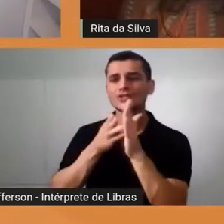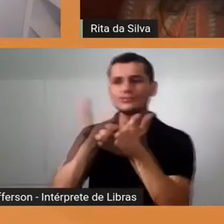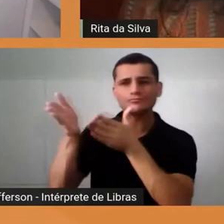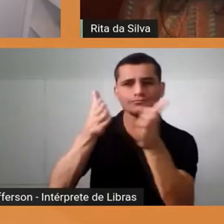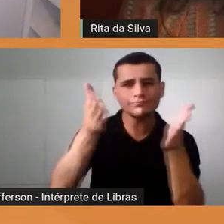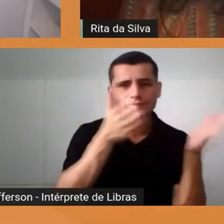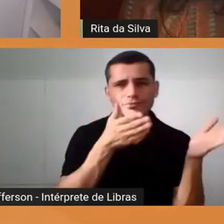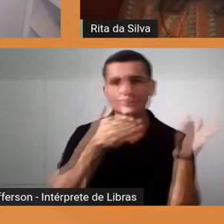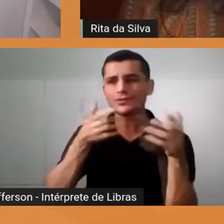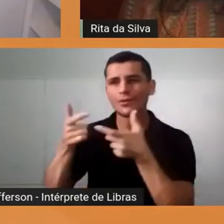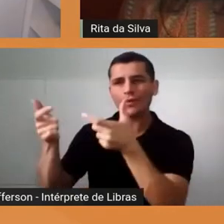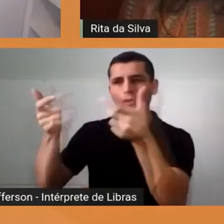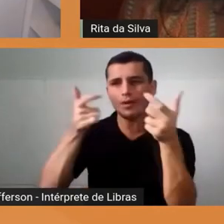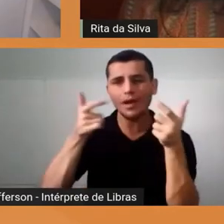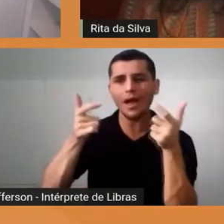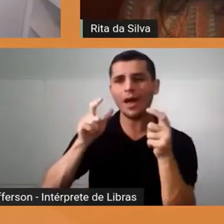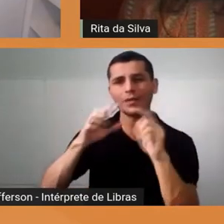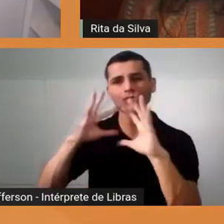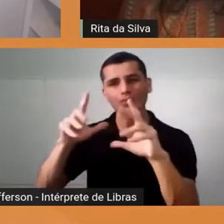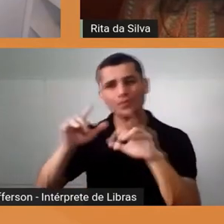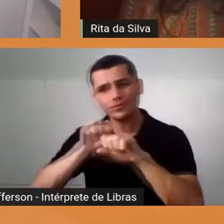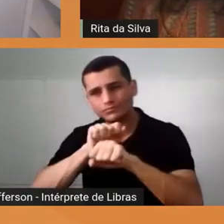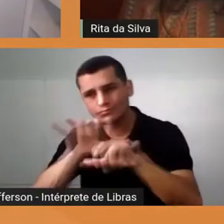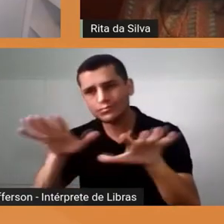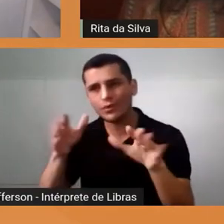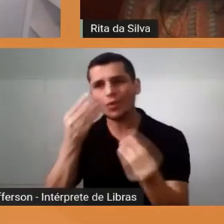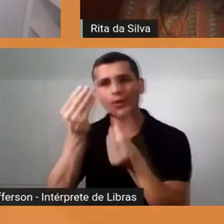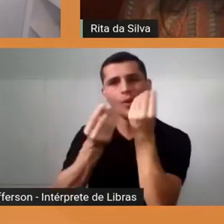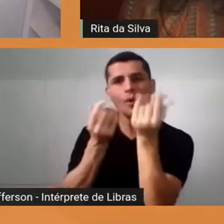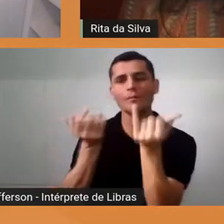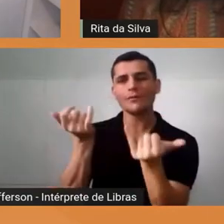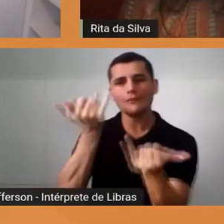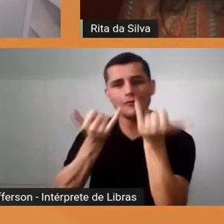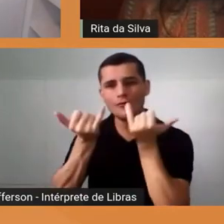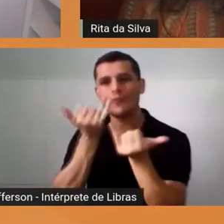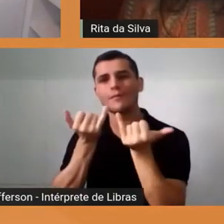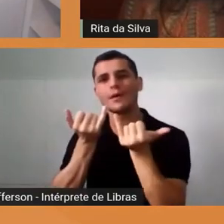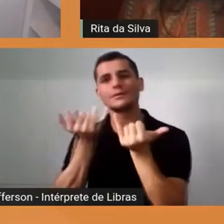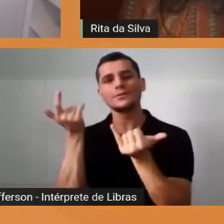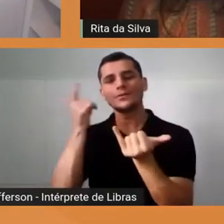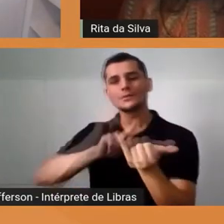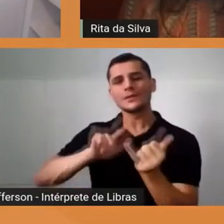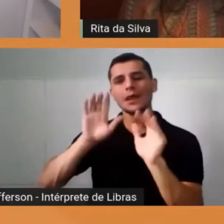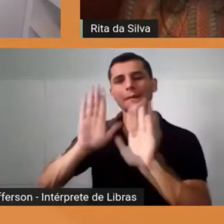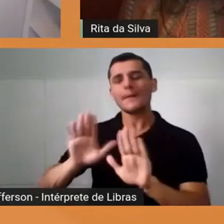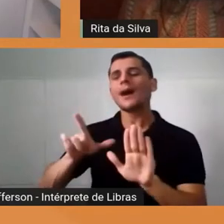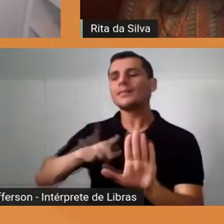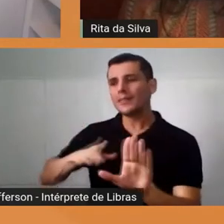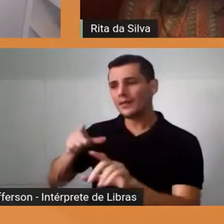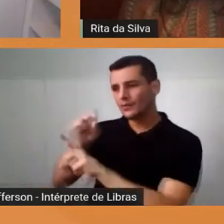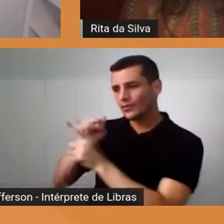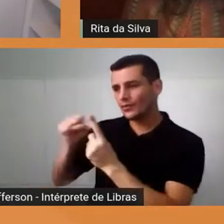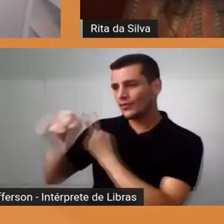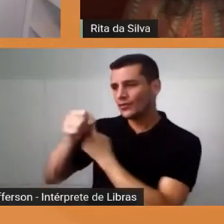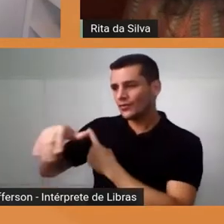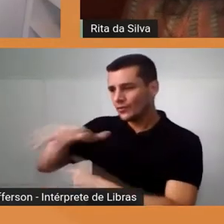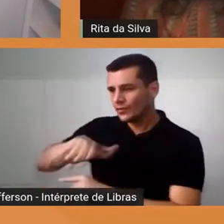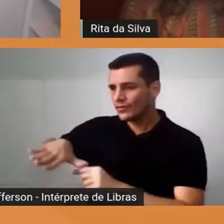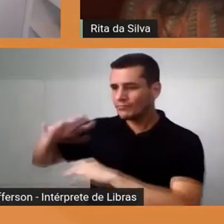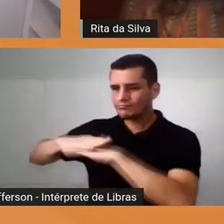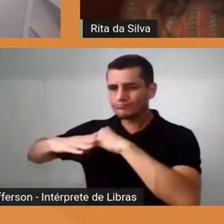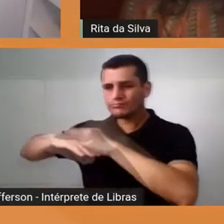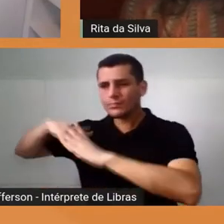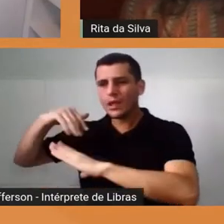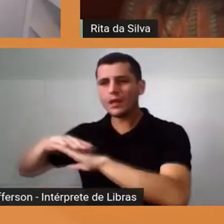que na sociedade nós temos alguns movimentos que têm sido muito parceiros na execução, por exemplo, da Lei 11